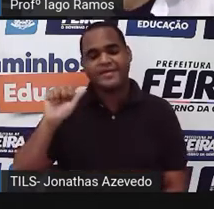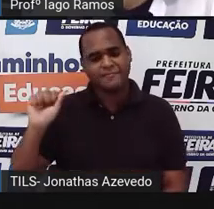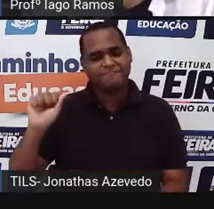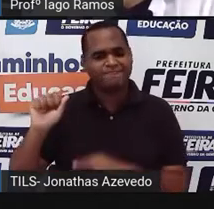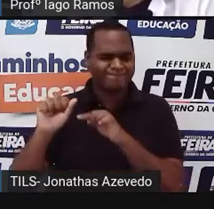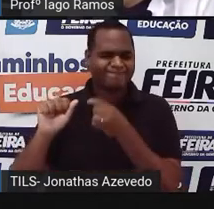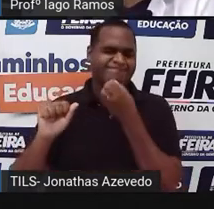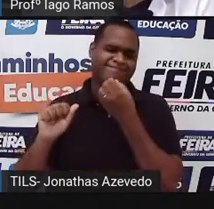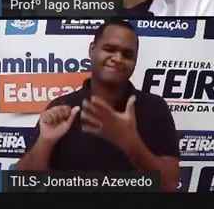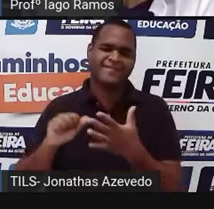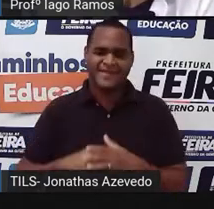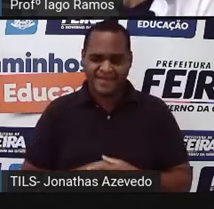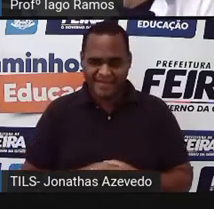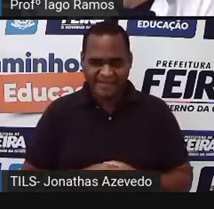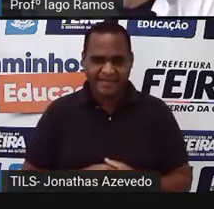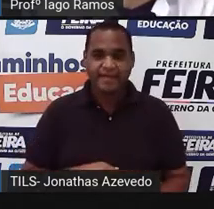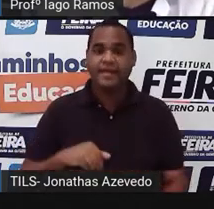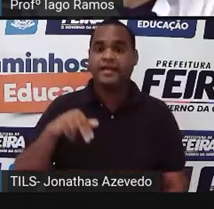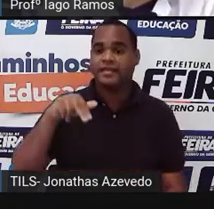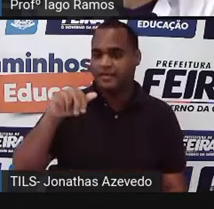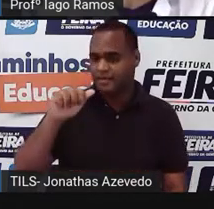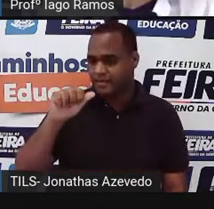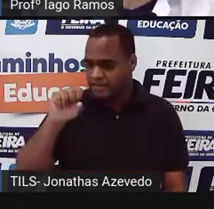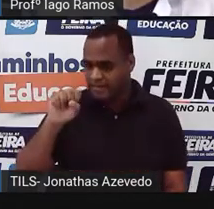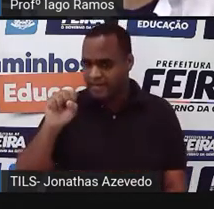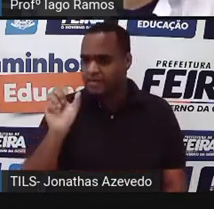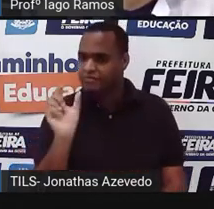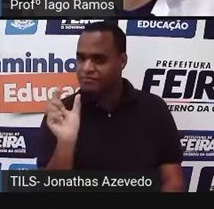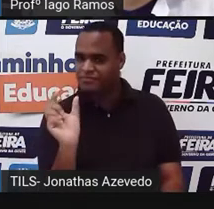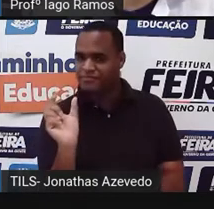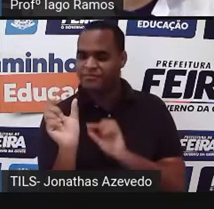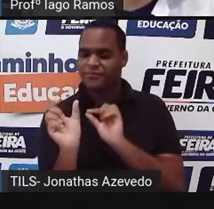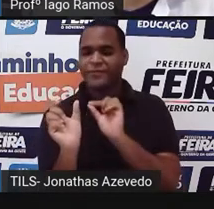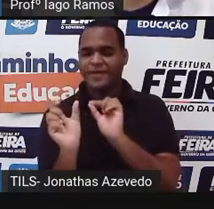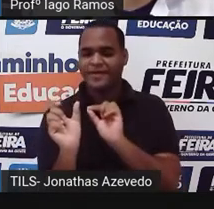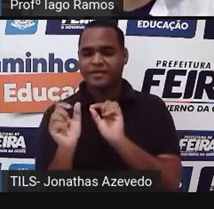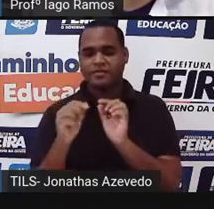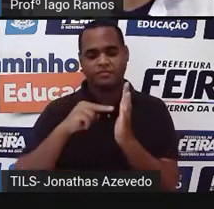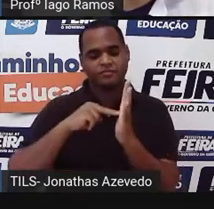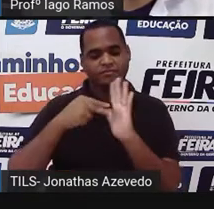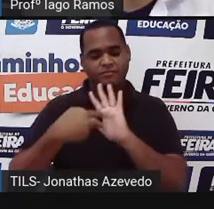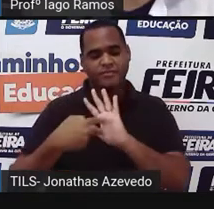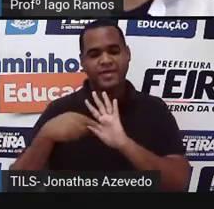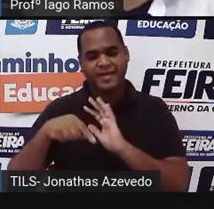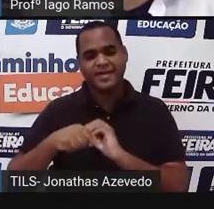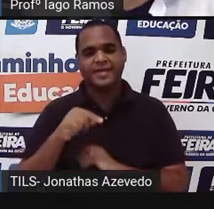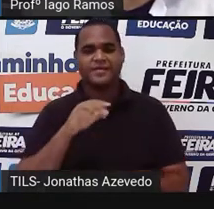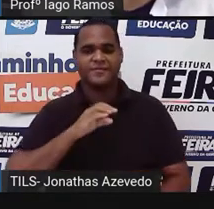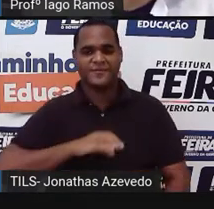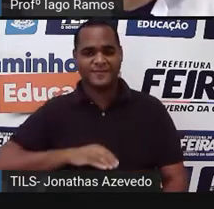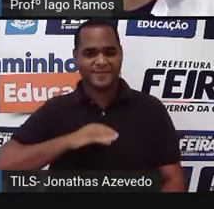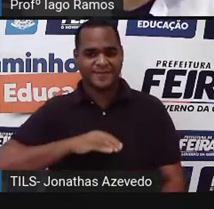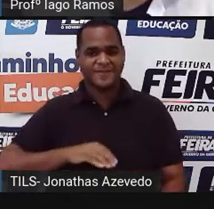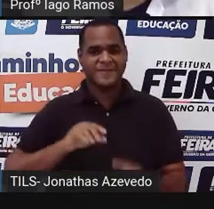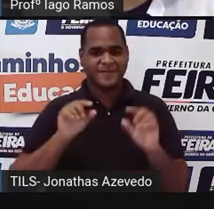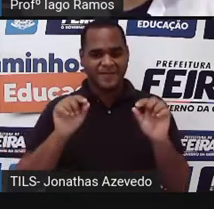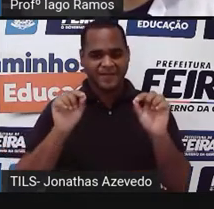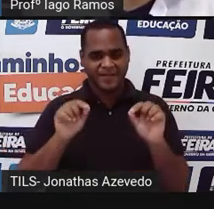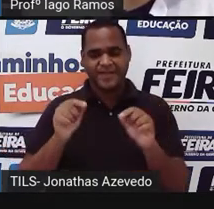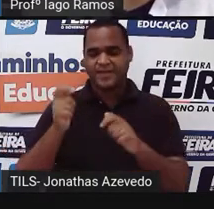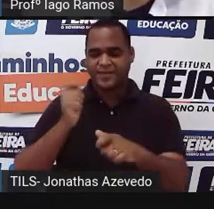tá? NASA, que é uma sigla, tá? E traduzida para o português, significa